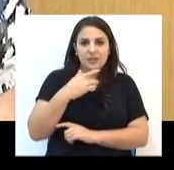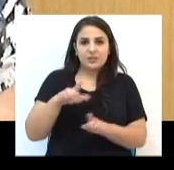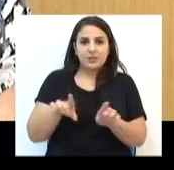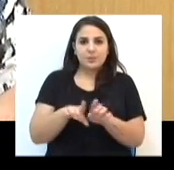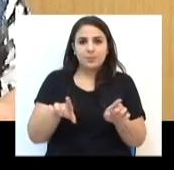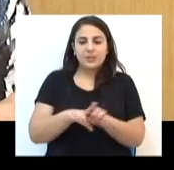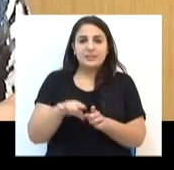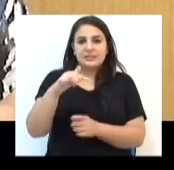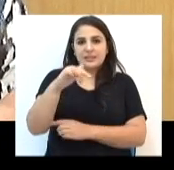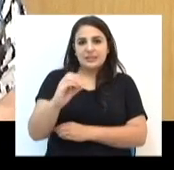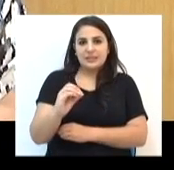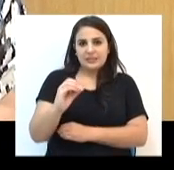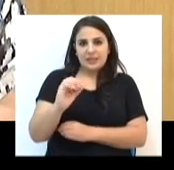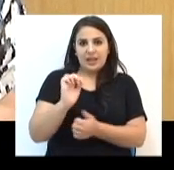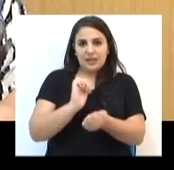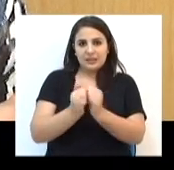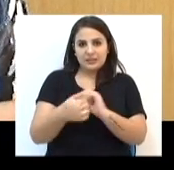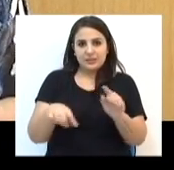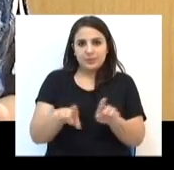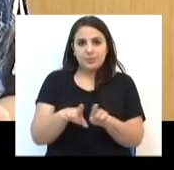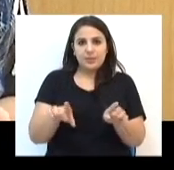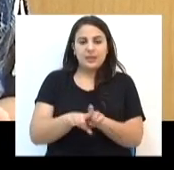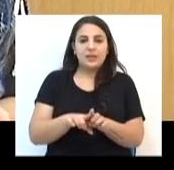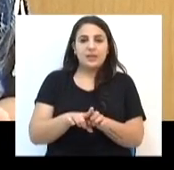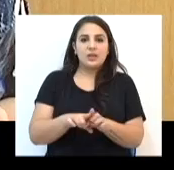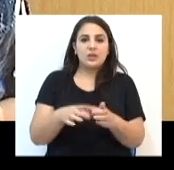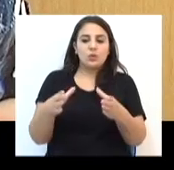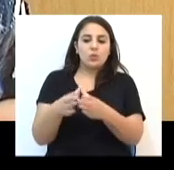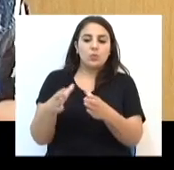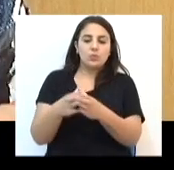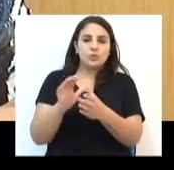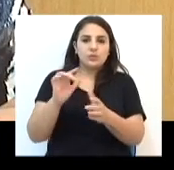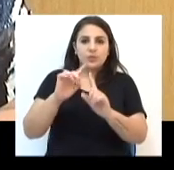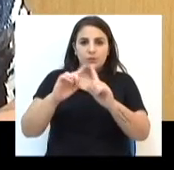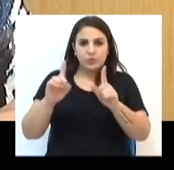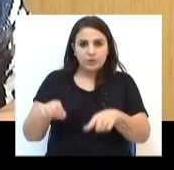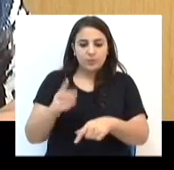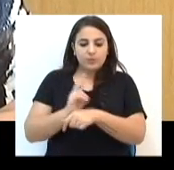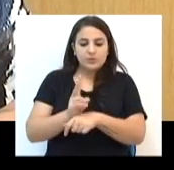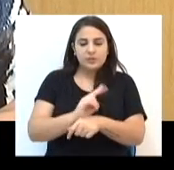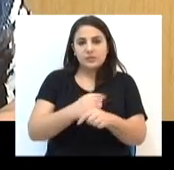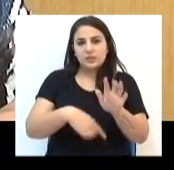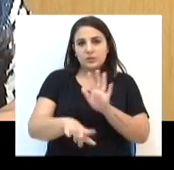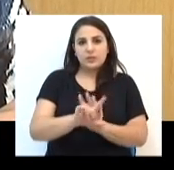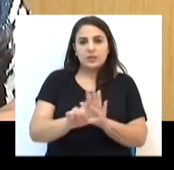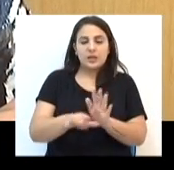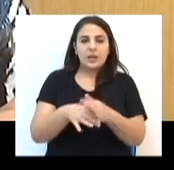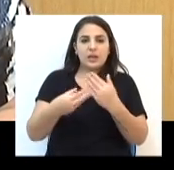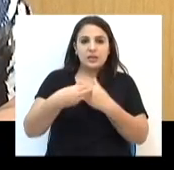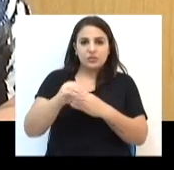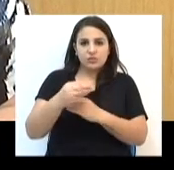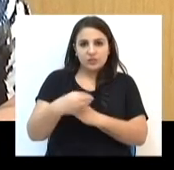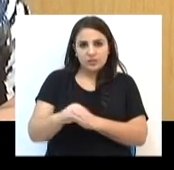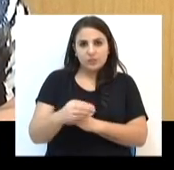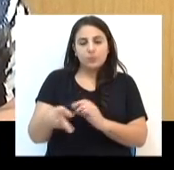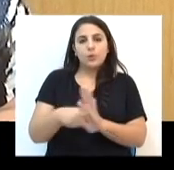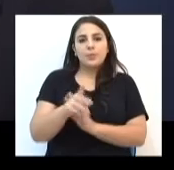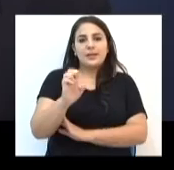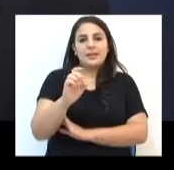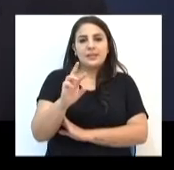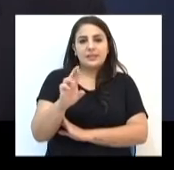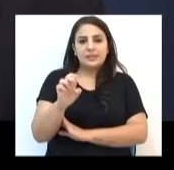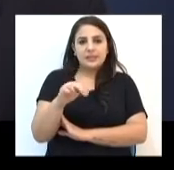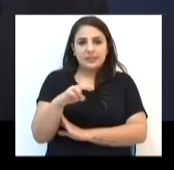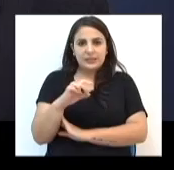Criação de grupos de funcionários para fiscalização de leis foi uma das indicações do vereador Hernani Leimer.